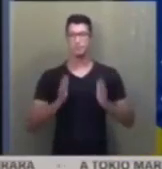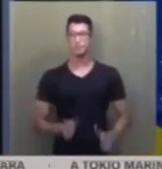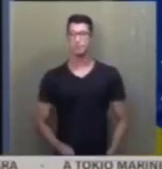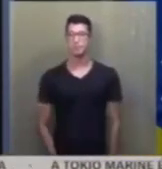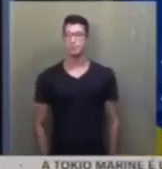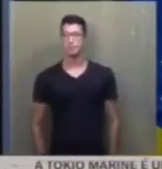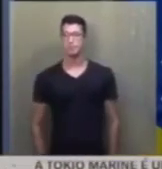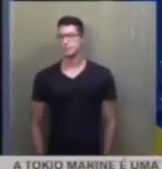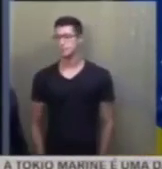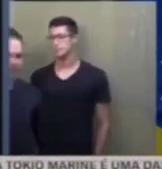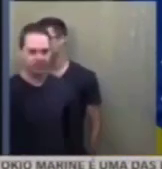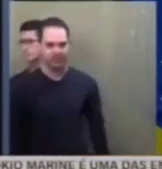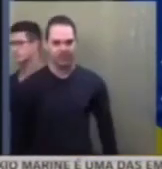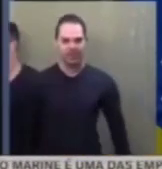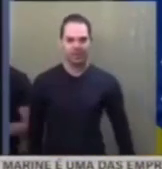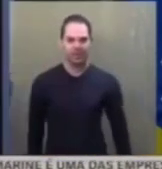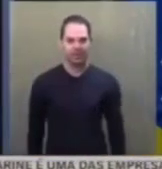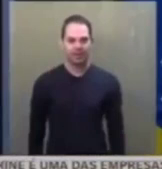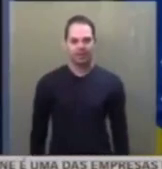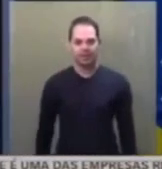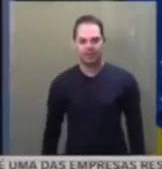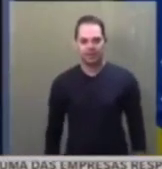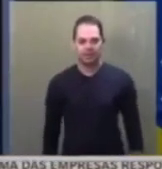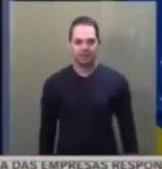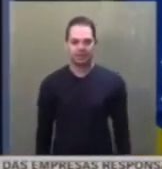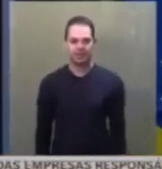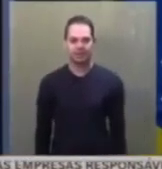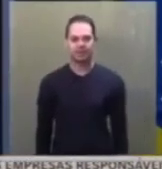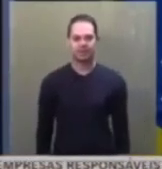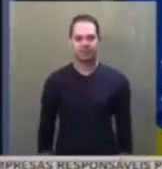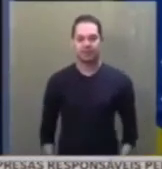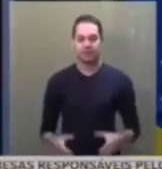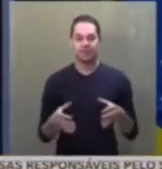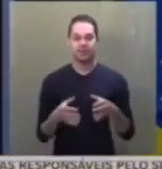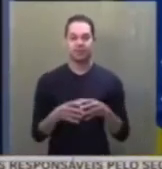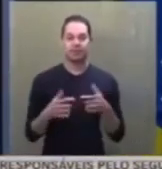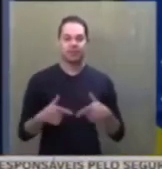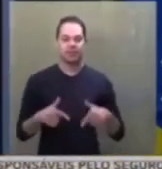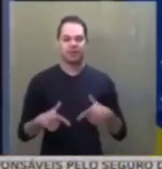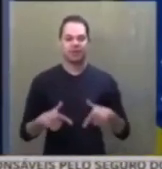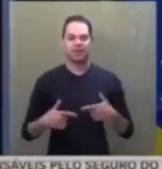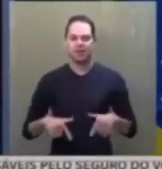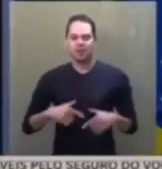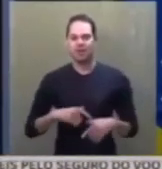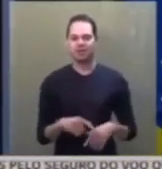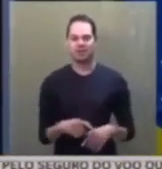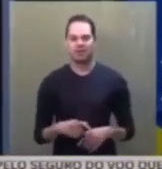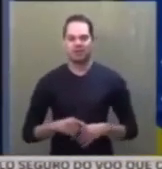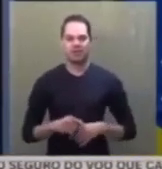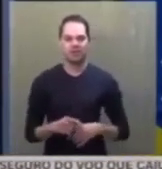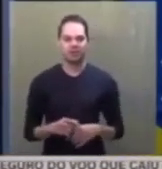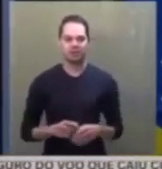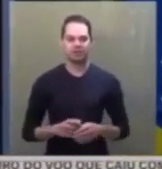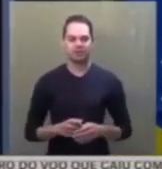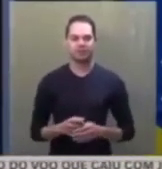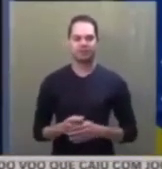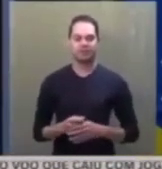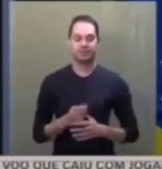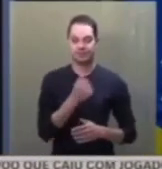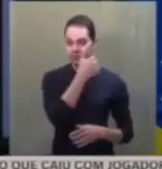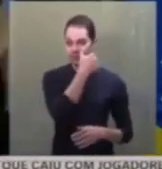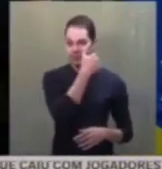e mantém na vanguarda o título de colmeia do trabalho e terra das culturas diversificadas.